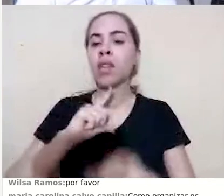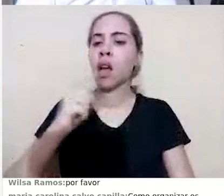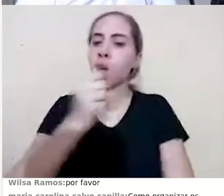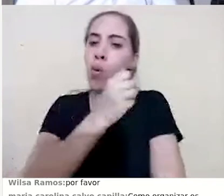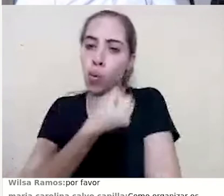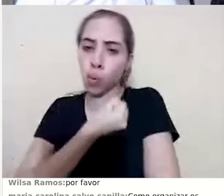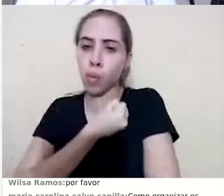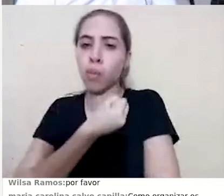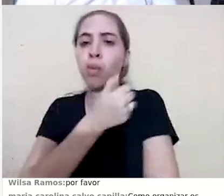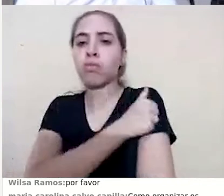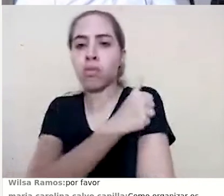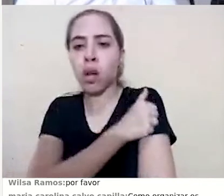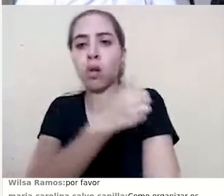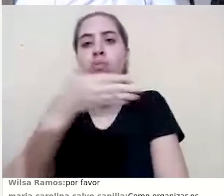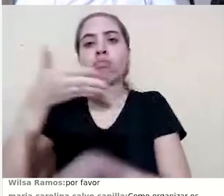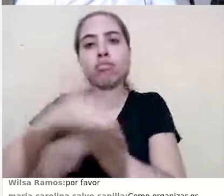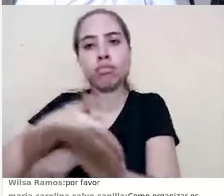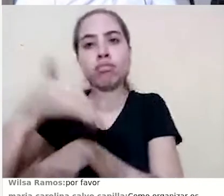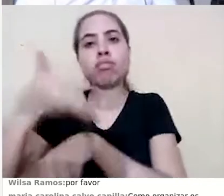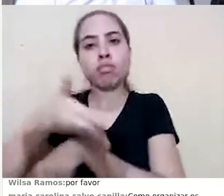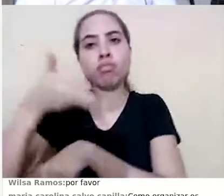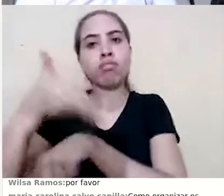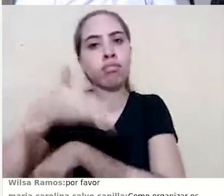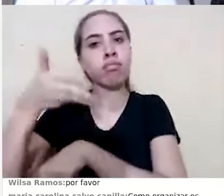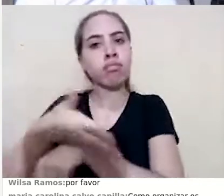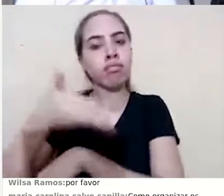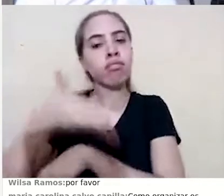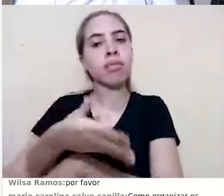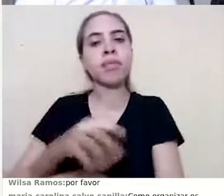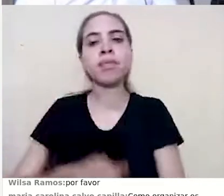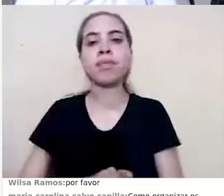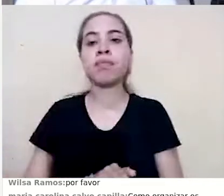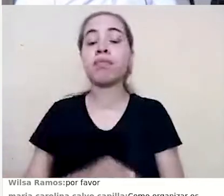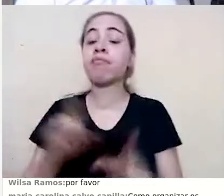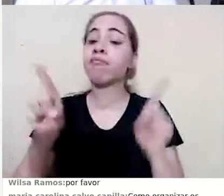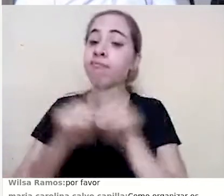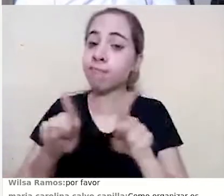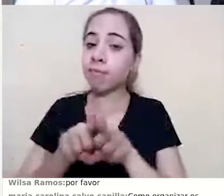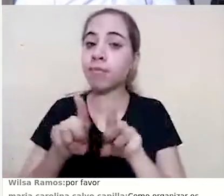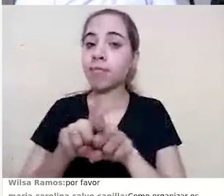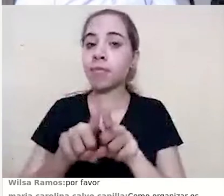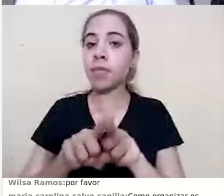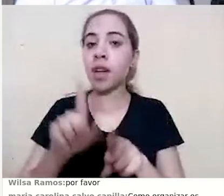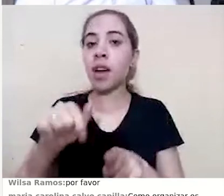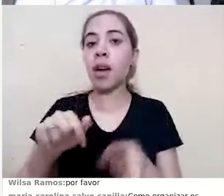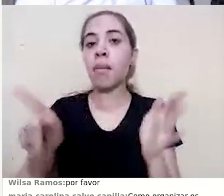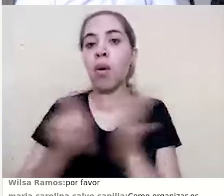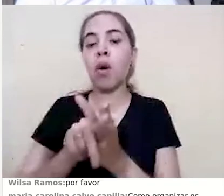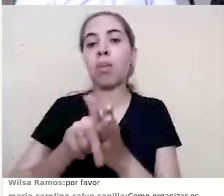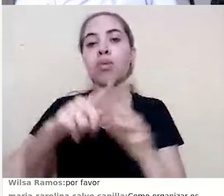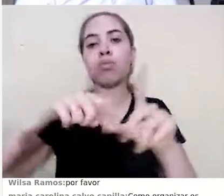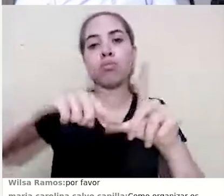ativos. Ok? Ele também é um recurso de gráfico.